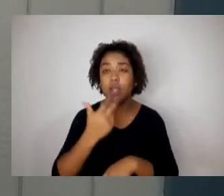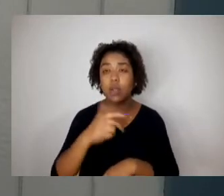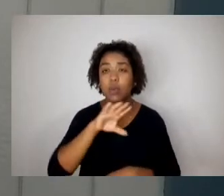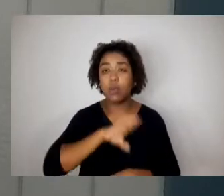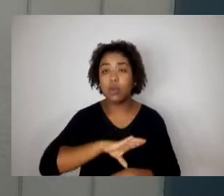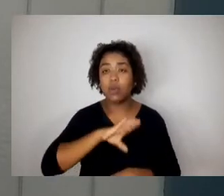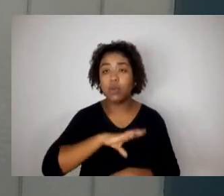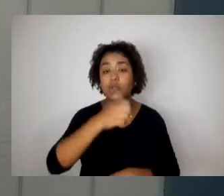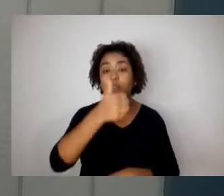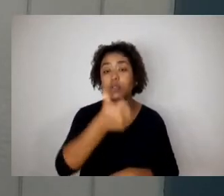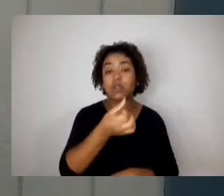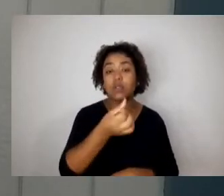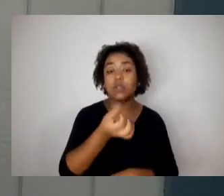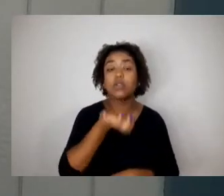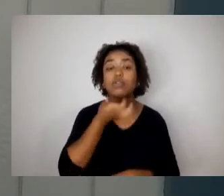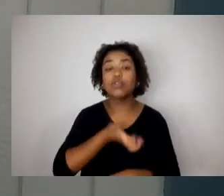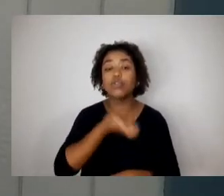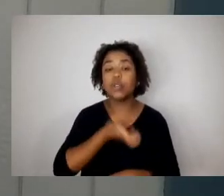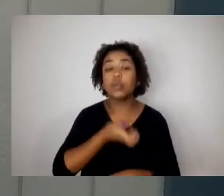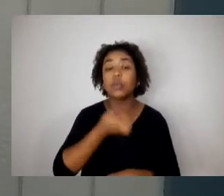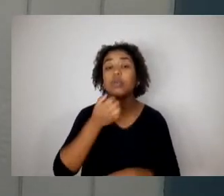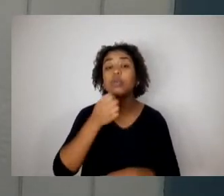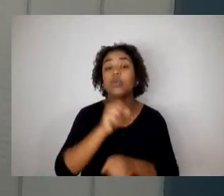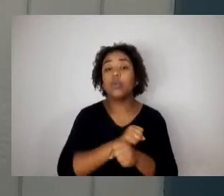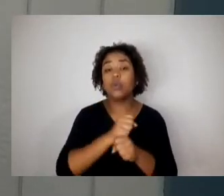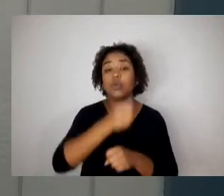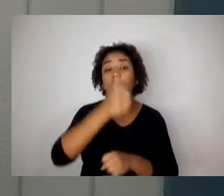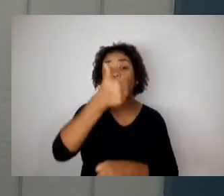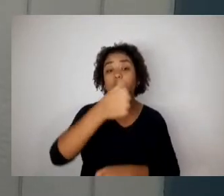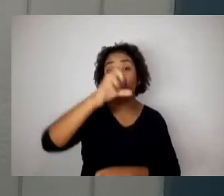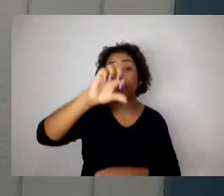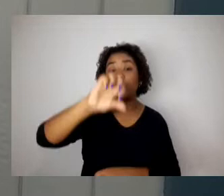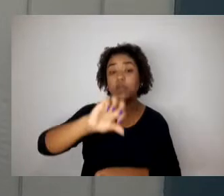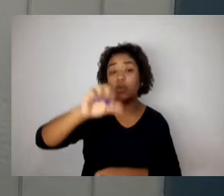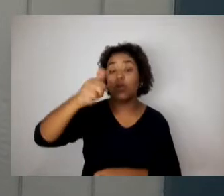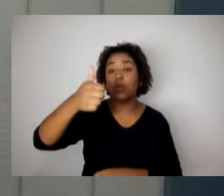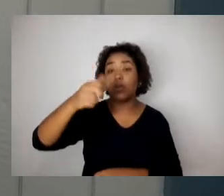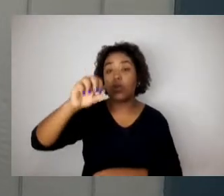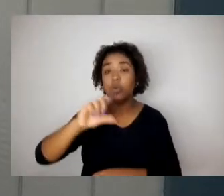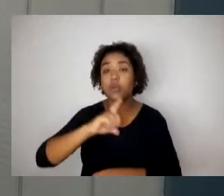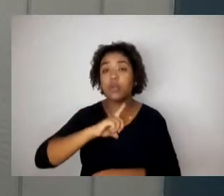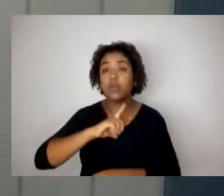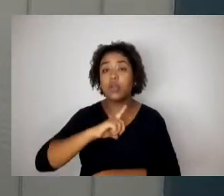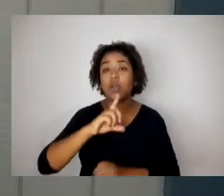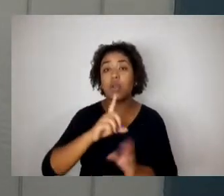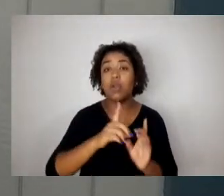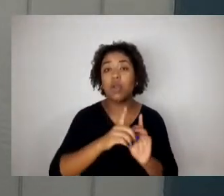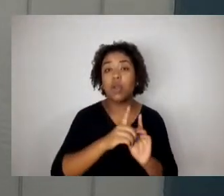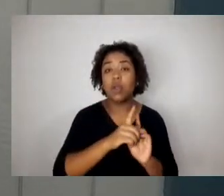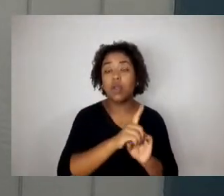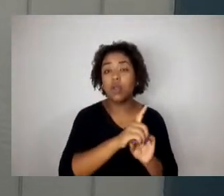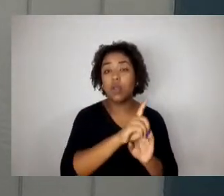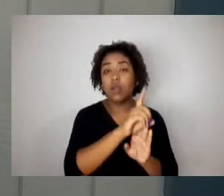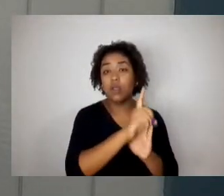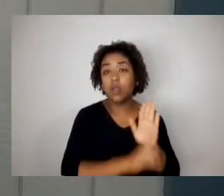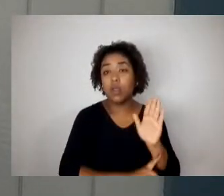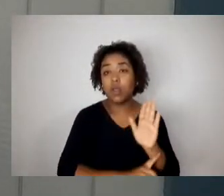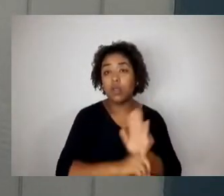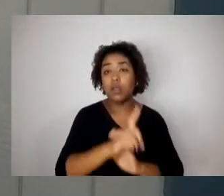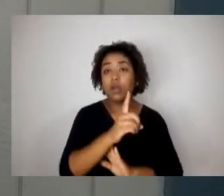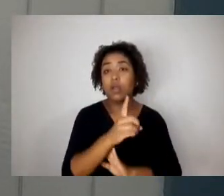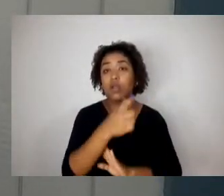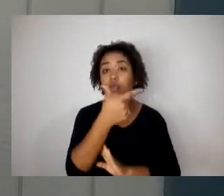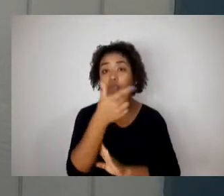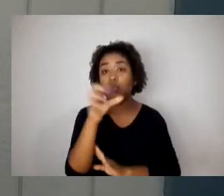e no Brasil, positivado por meio do Decreto Federal 6.583 de 29 de setembro de 2008,